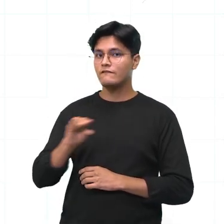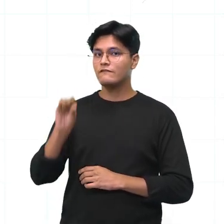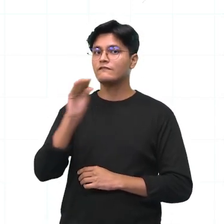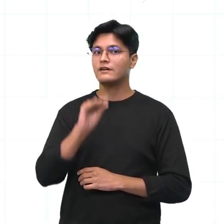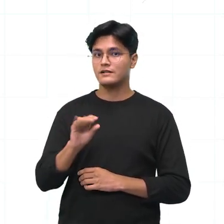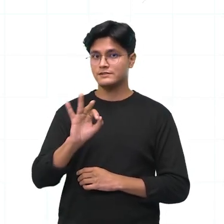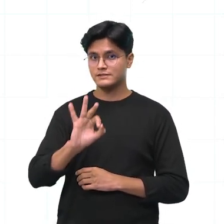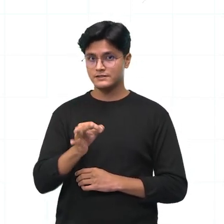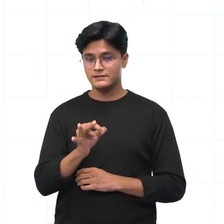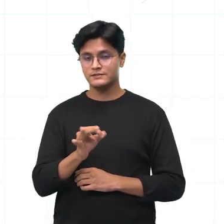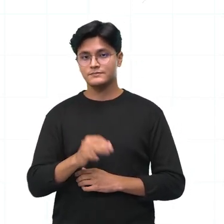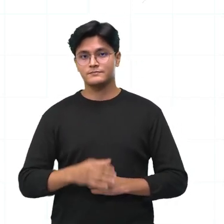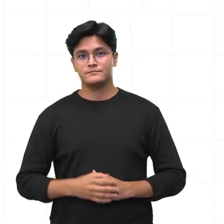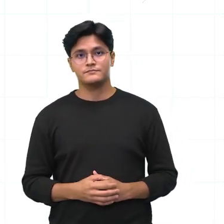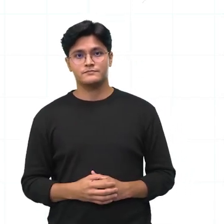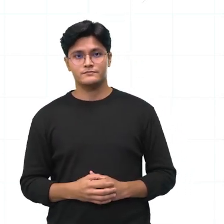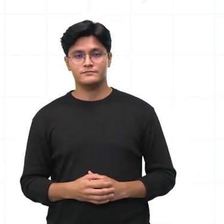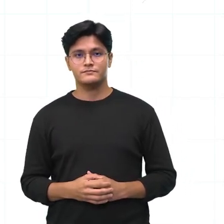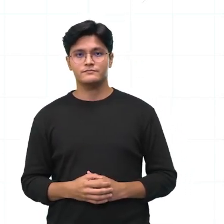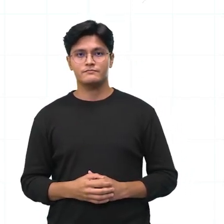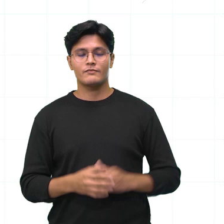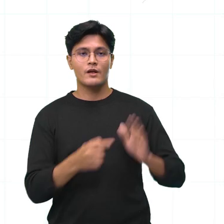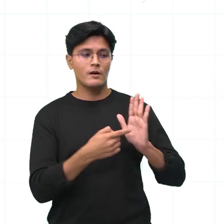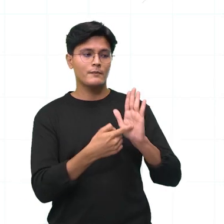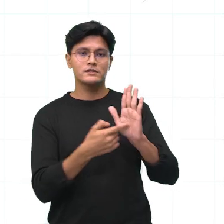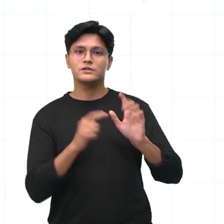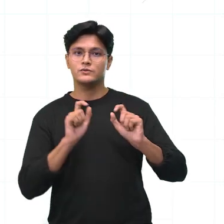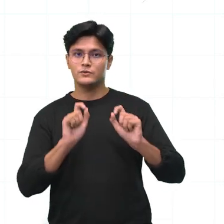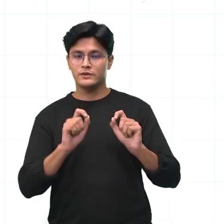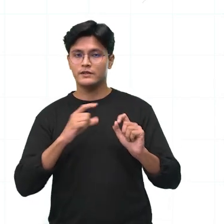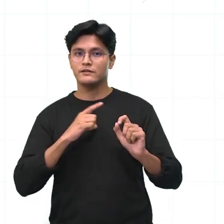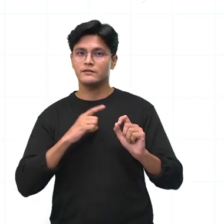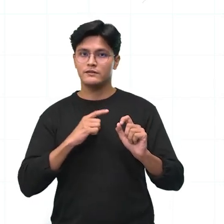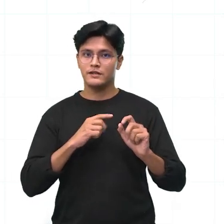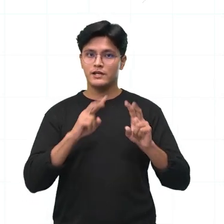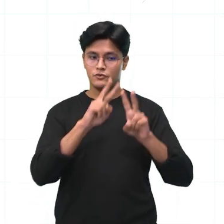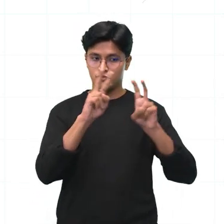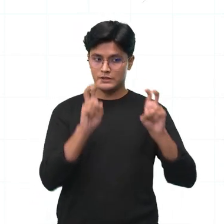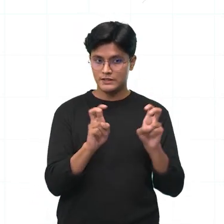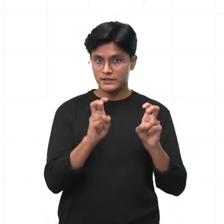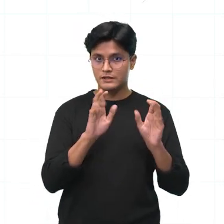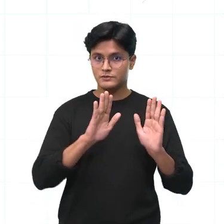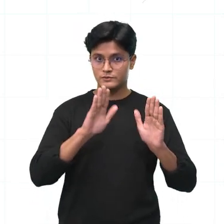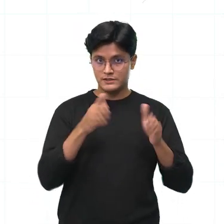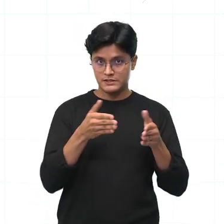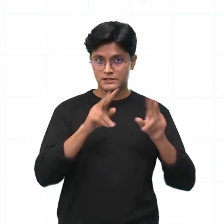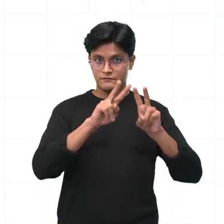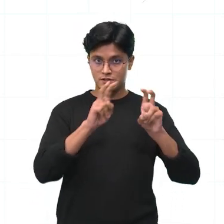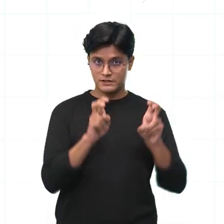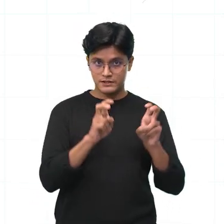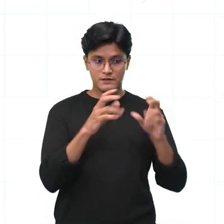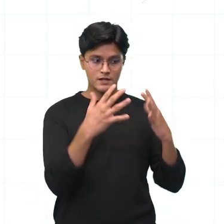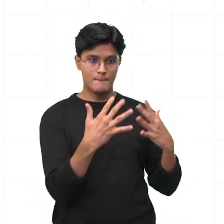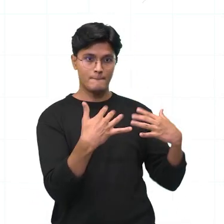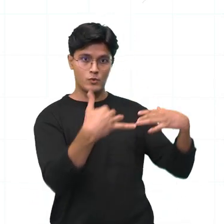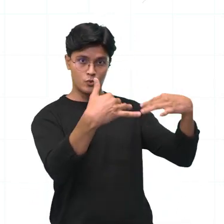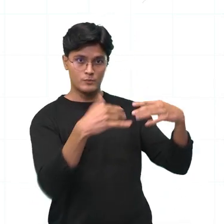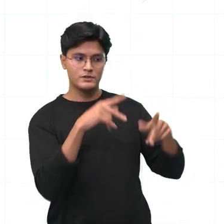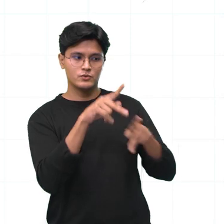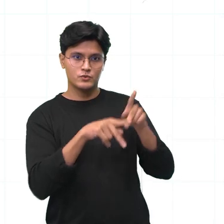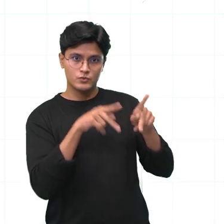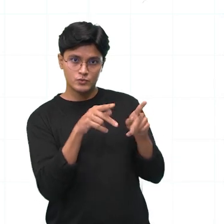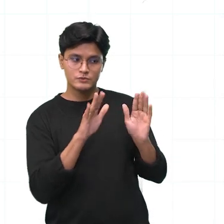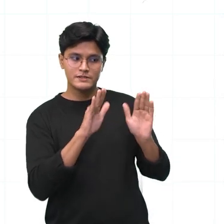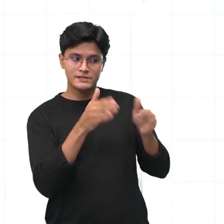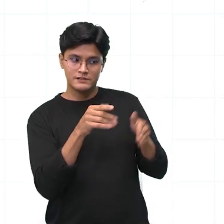esse gênero oral, tá? Em que se apresenta um tema e há um público específico,